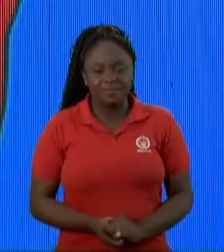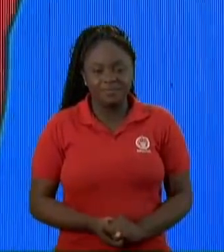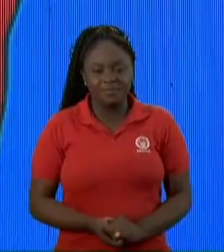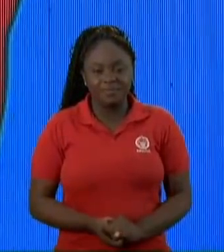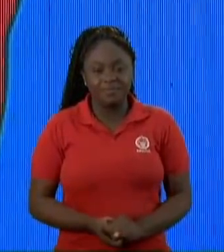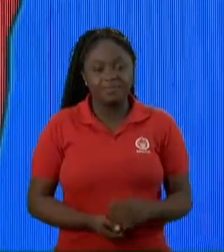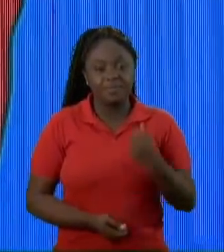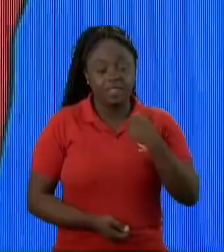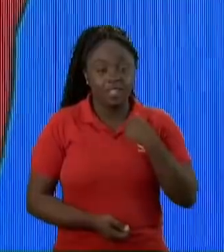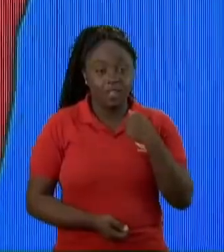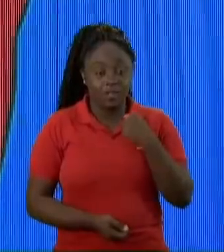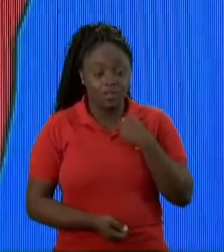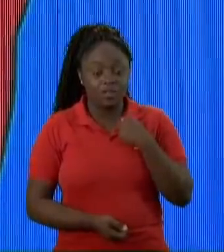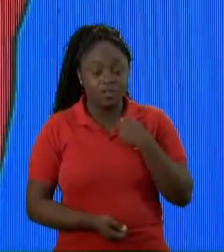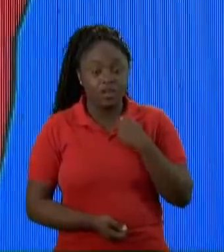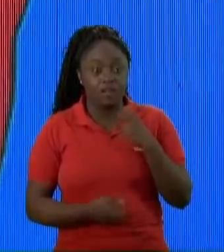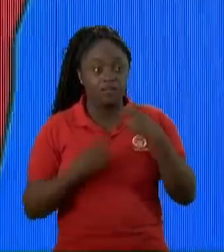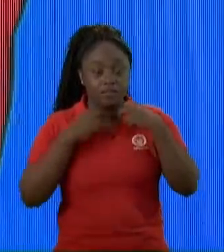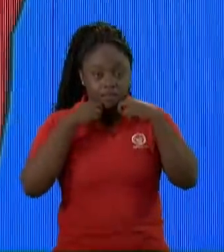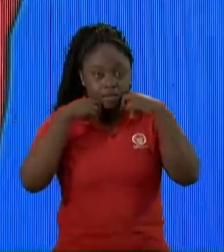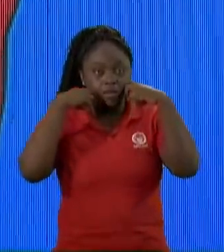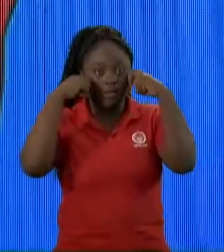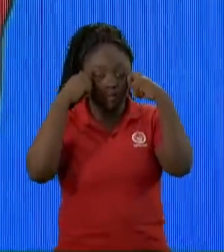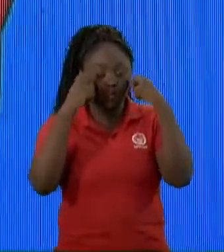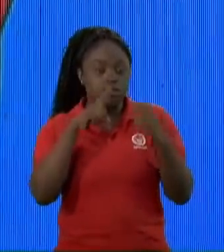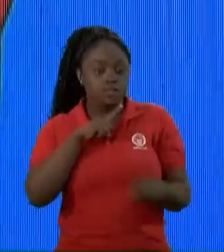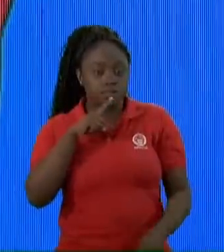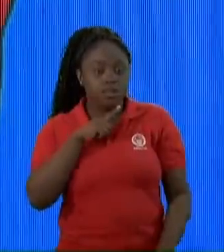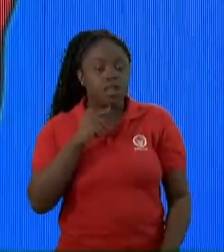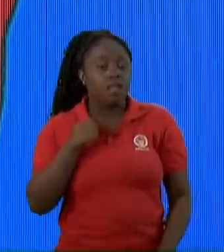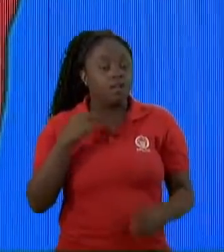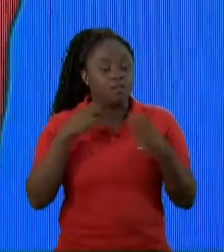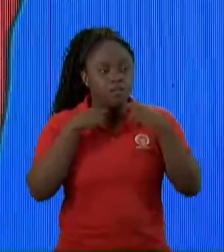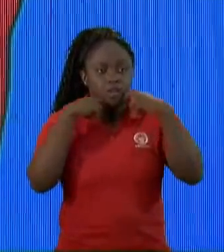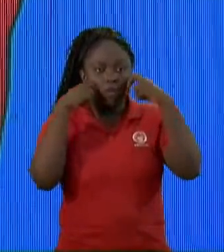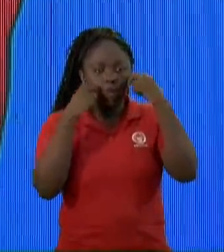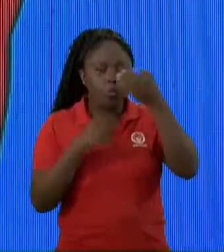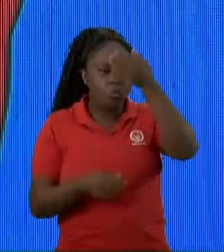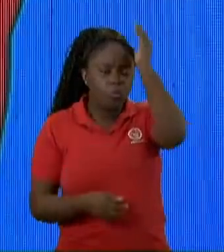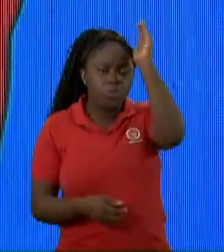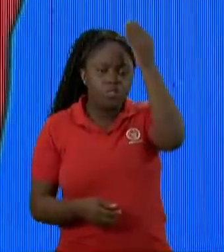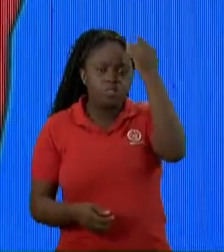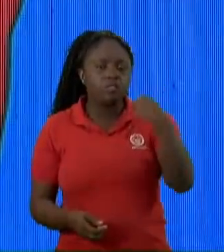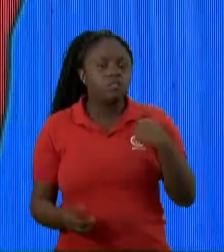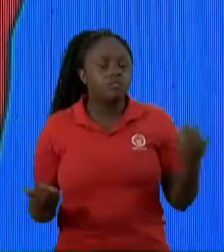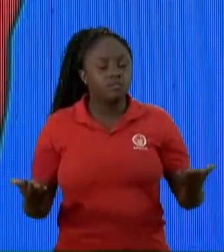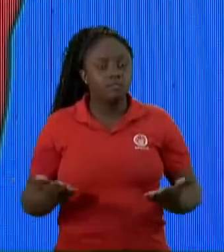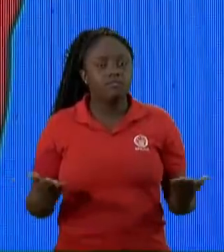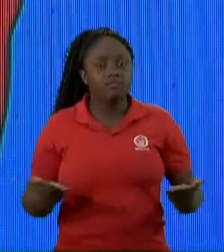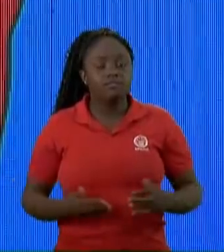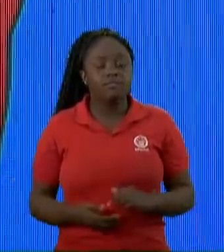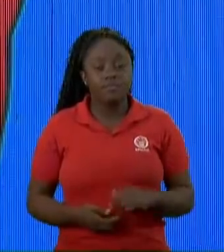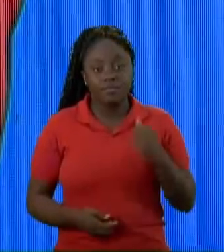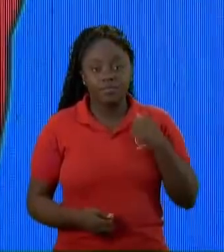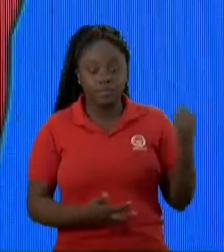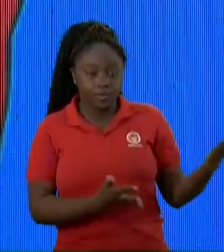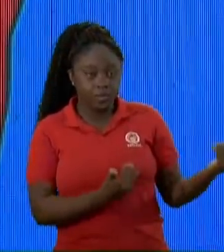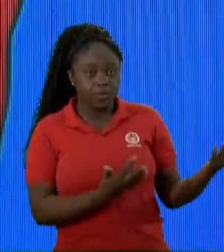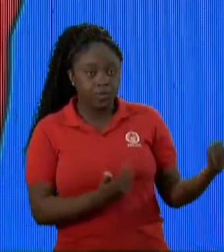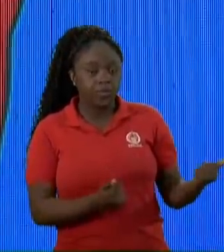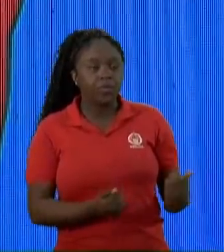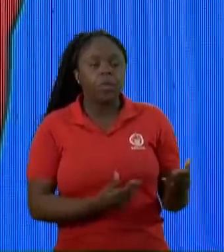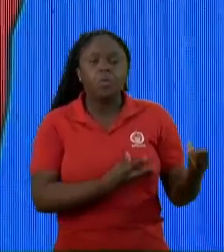Eu tinha vergonha De ser assim Eu tinha vergonha De ser o Lucinho Que eu sou hoje Quando eu era mais novo